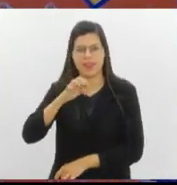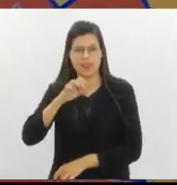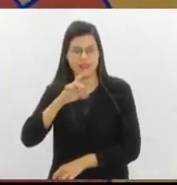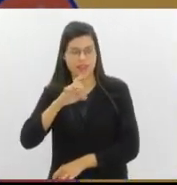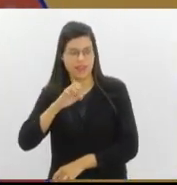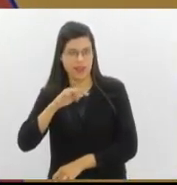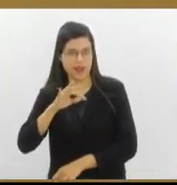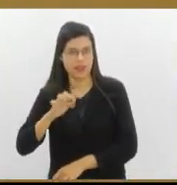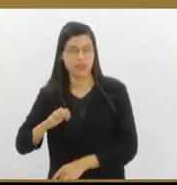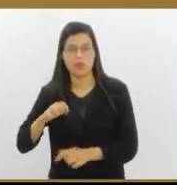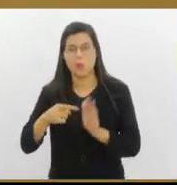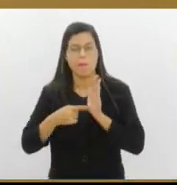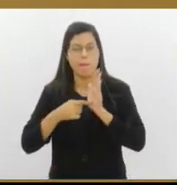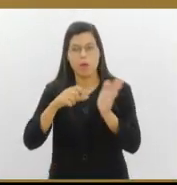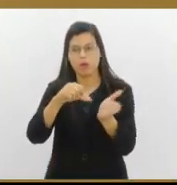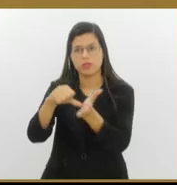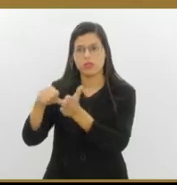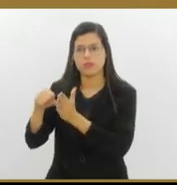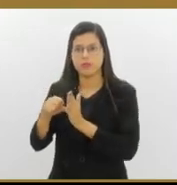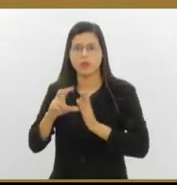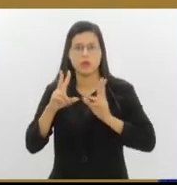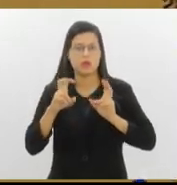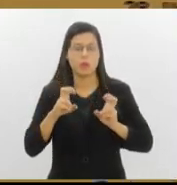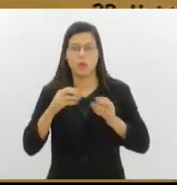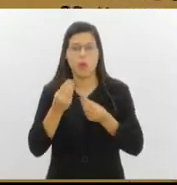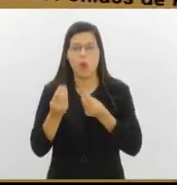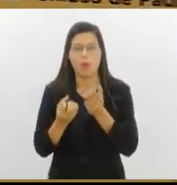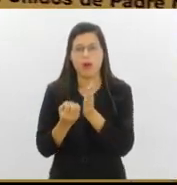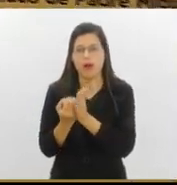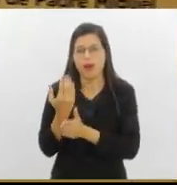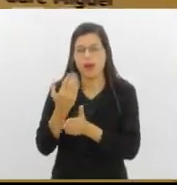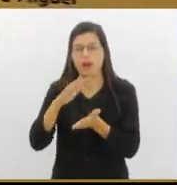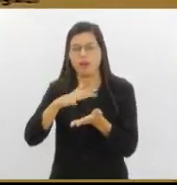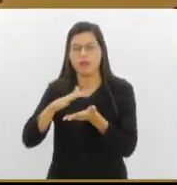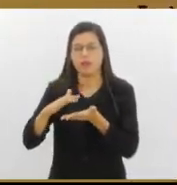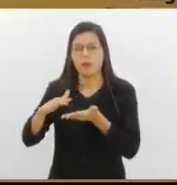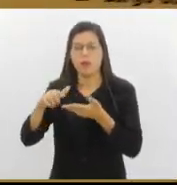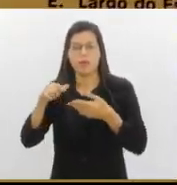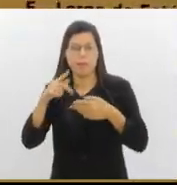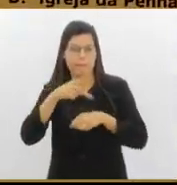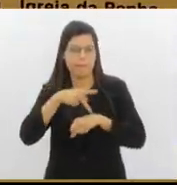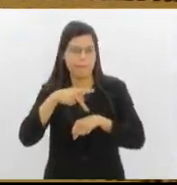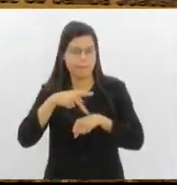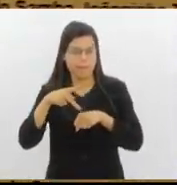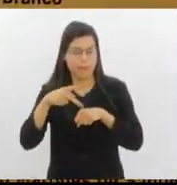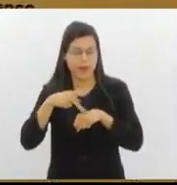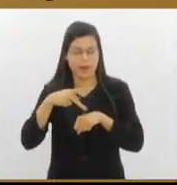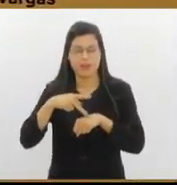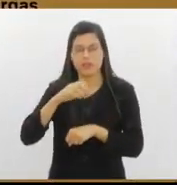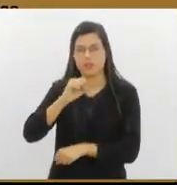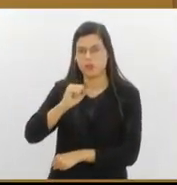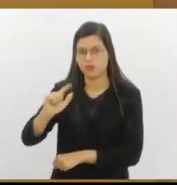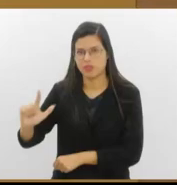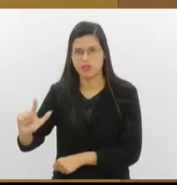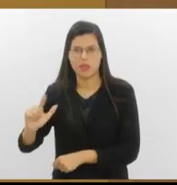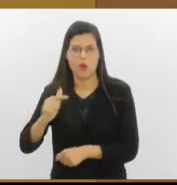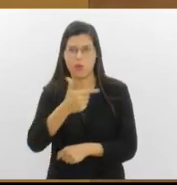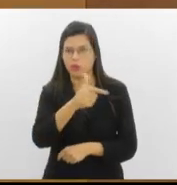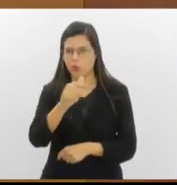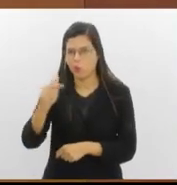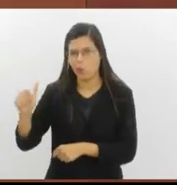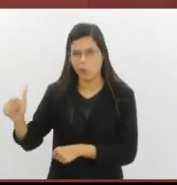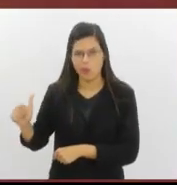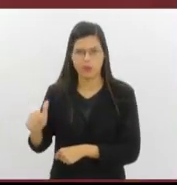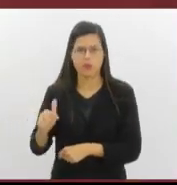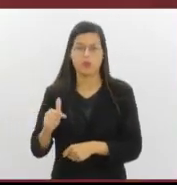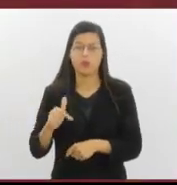locais de referência para a história do gênero, como Pedra do Sal, Igreja da Penha, Largo do Estácio e Cidade do Samba. O museu fica na Rua